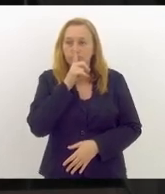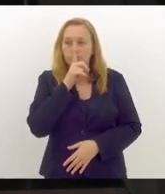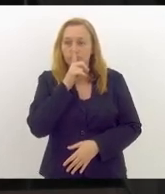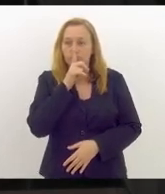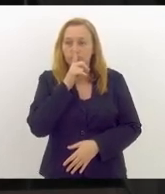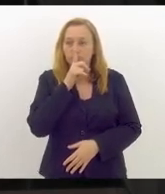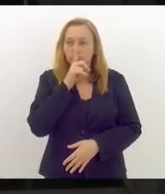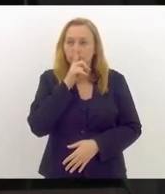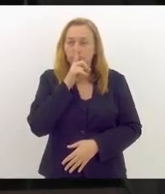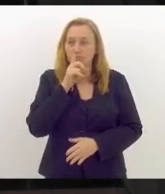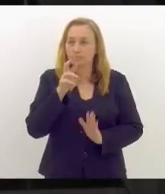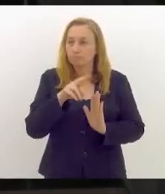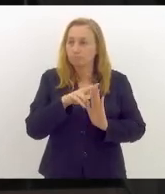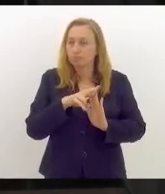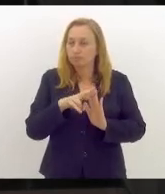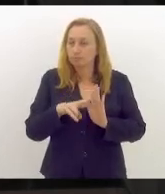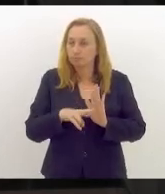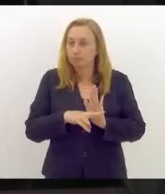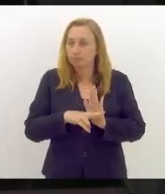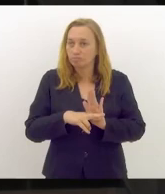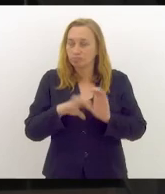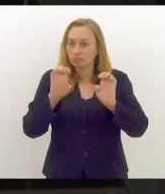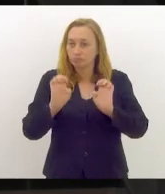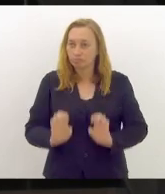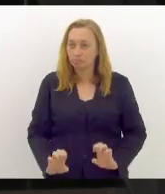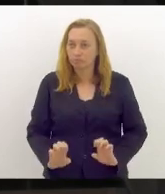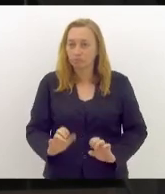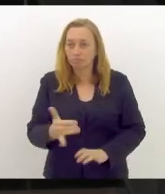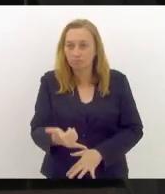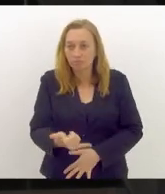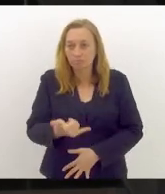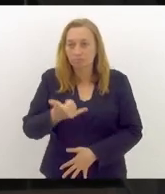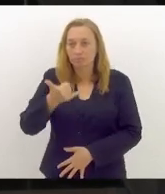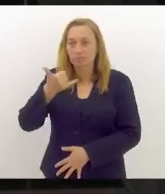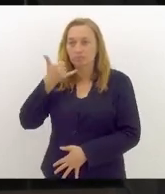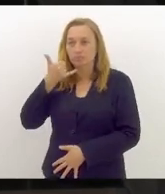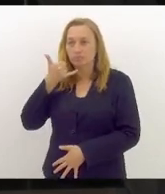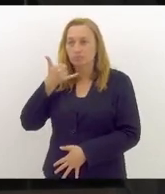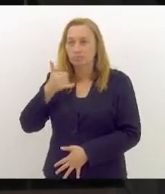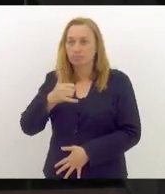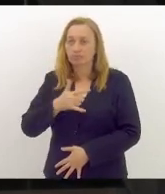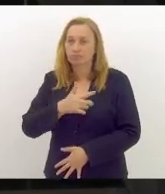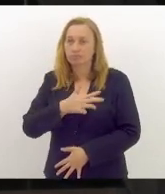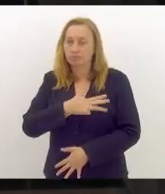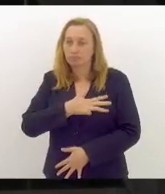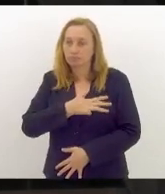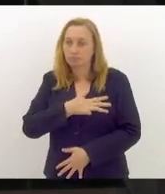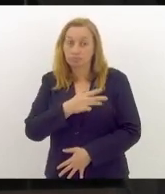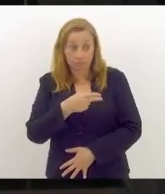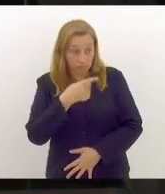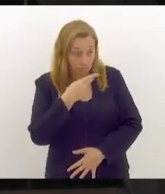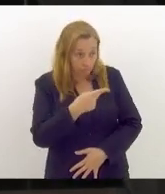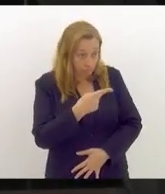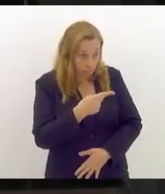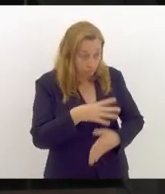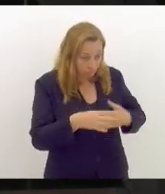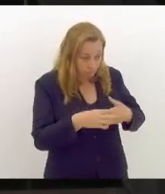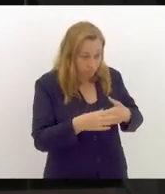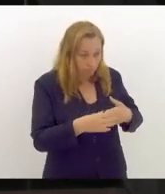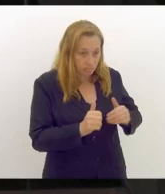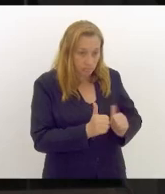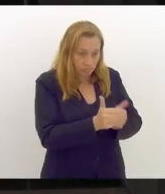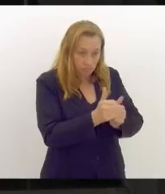democrática é telefonar para o opositor e dizer siga seu caminho,